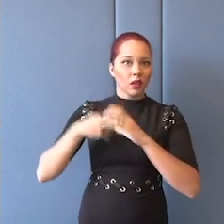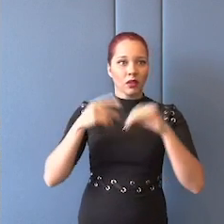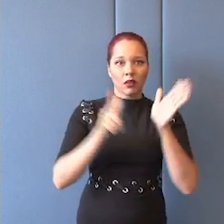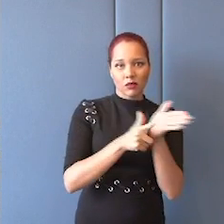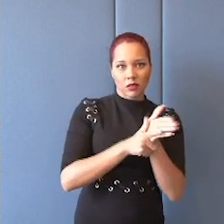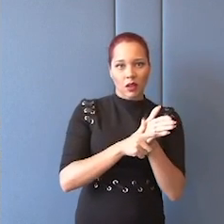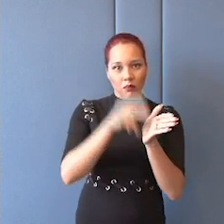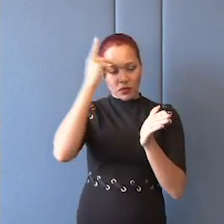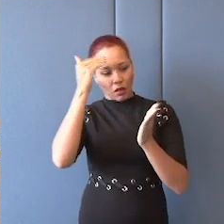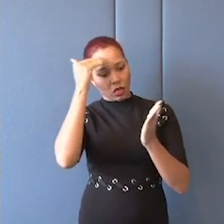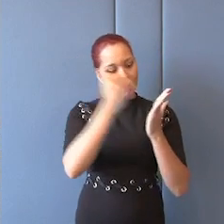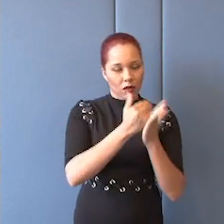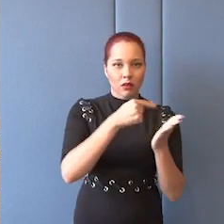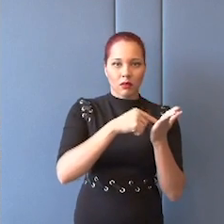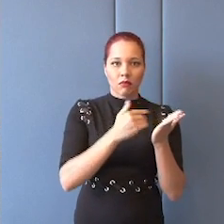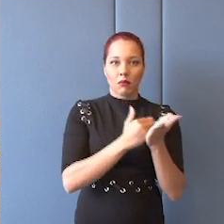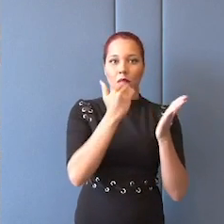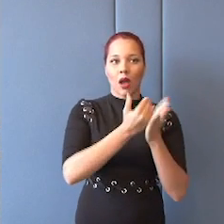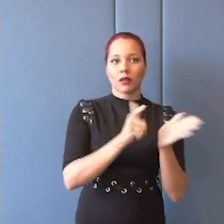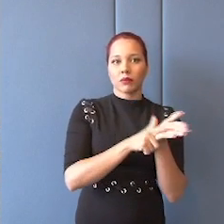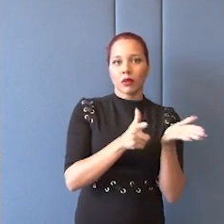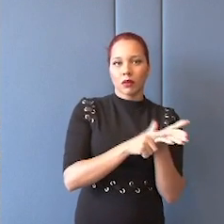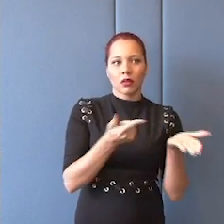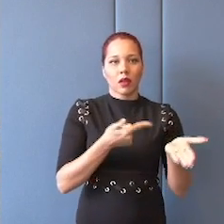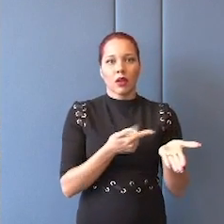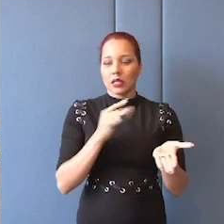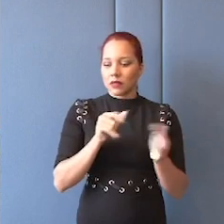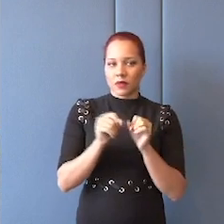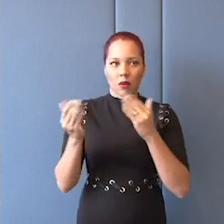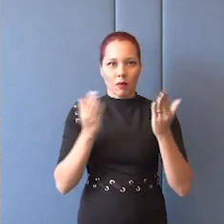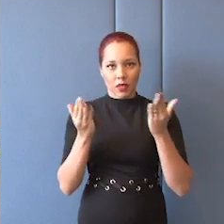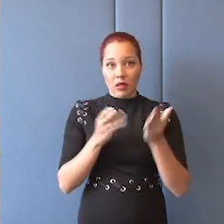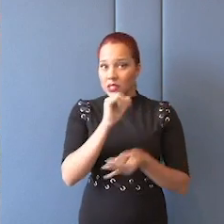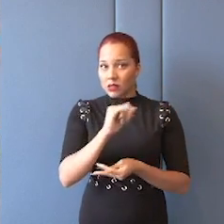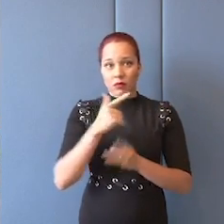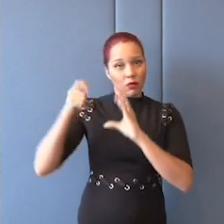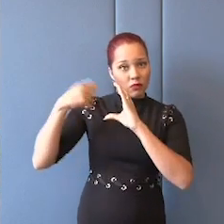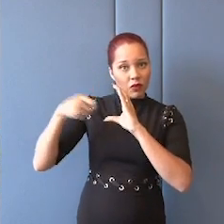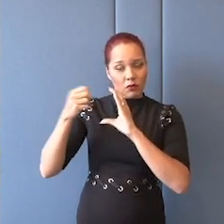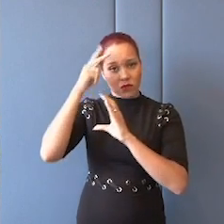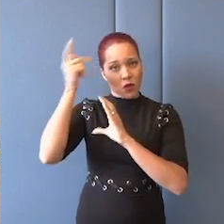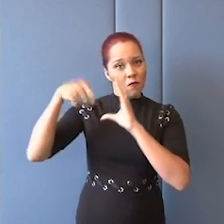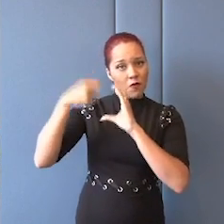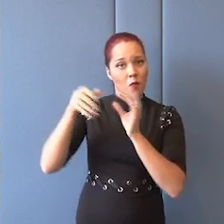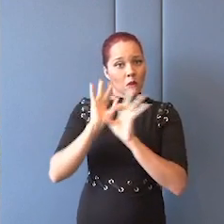preferem acreditar na manchete, mas, pelo menos, tem o filme lá para você poder comparar. Em caso que você não tenha o filme, que a pessoa não filmou